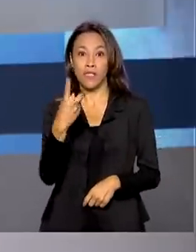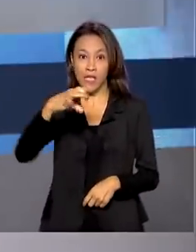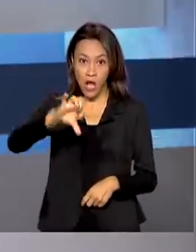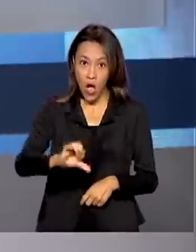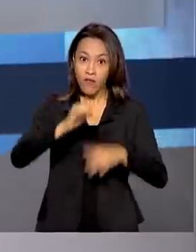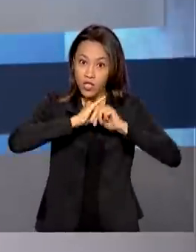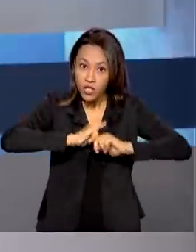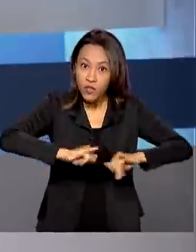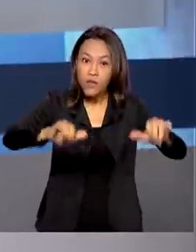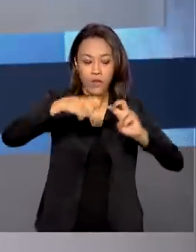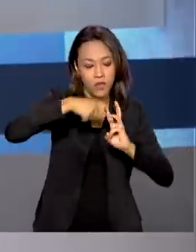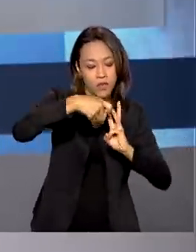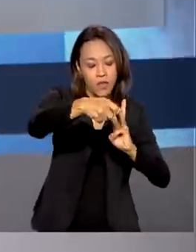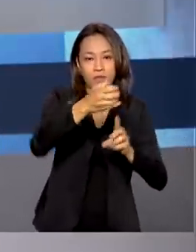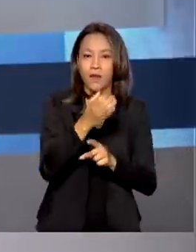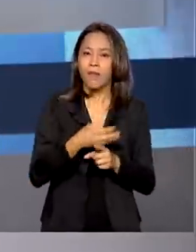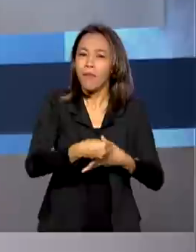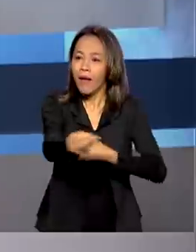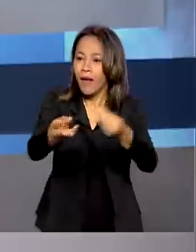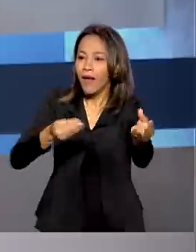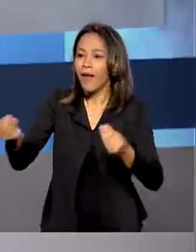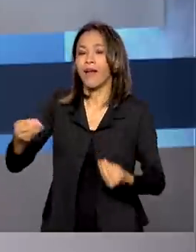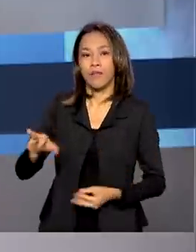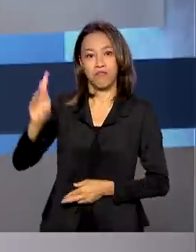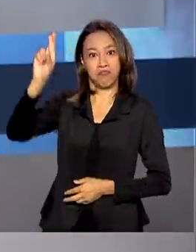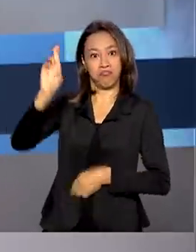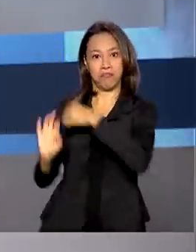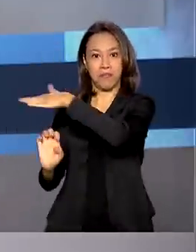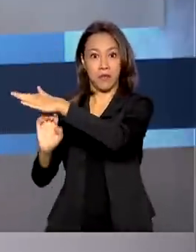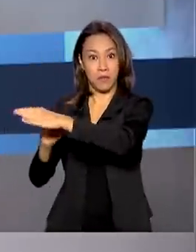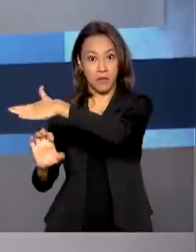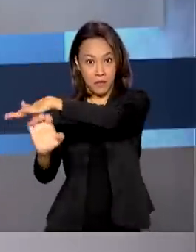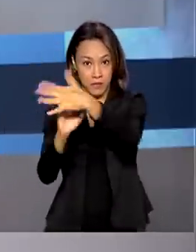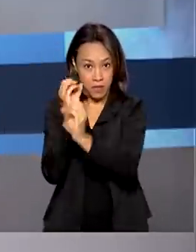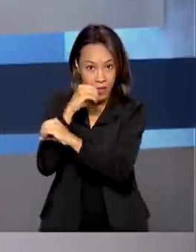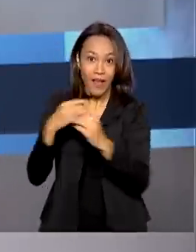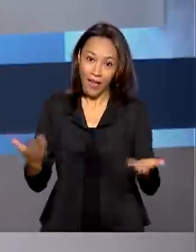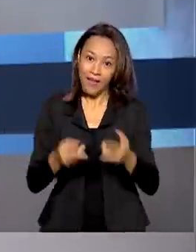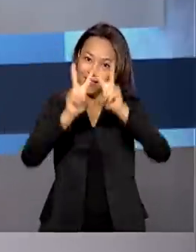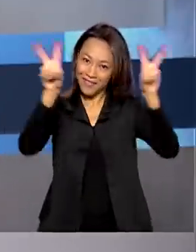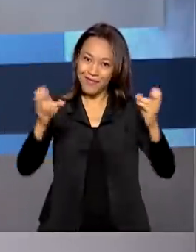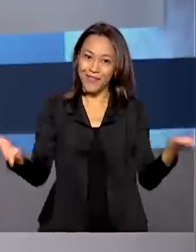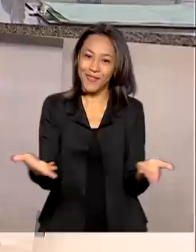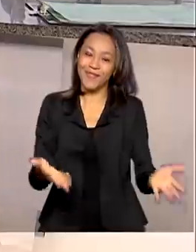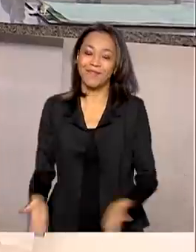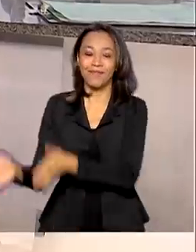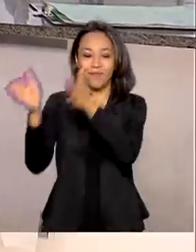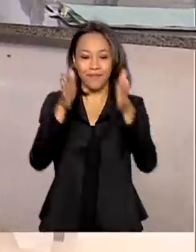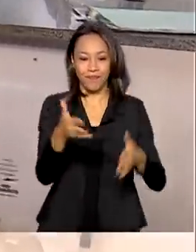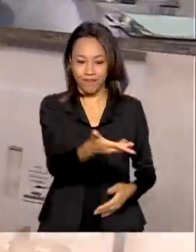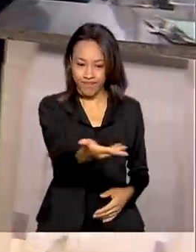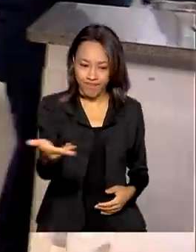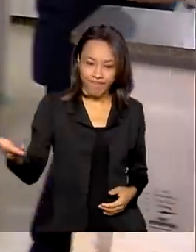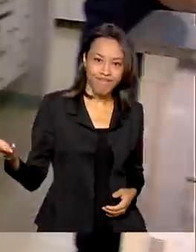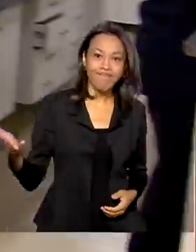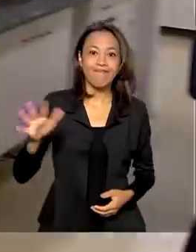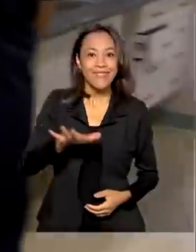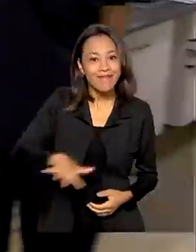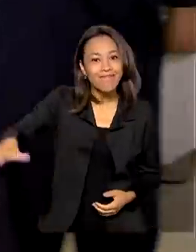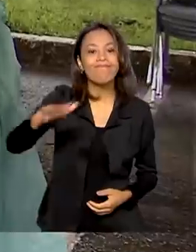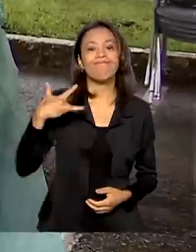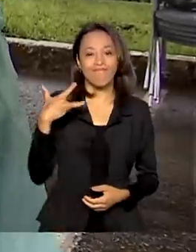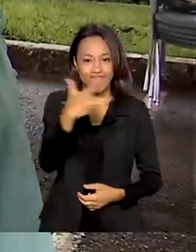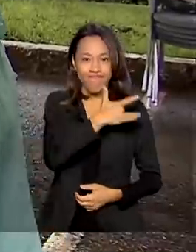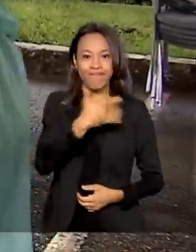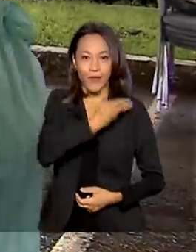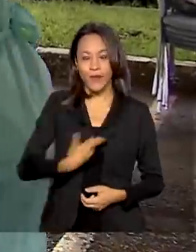de entrega das doses pelos laboratórios. Esse é um dos assuntos de hoje e veja também. Ainda na saúde, o governo